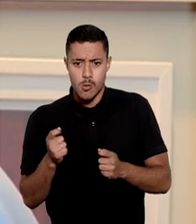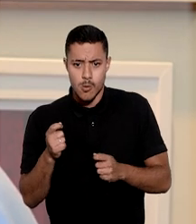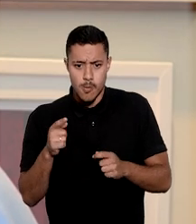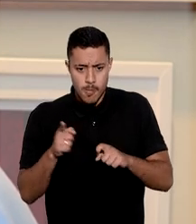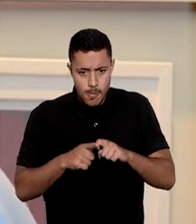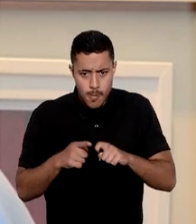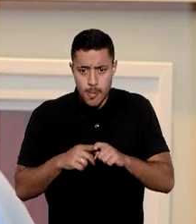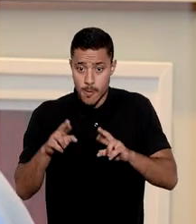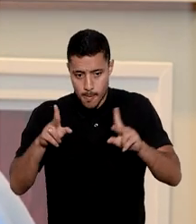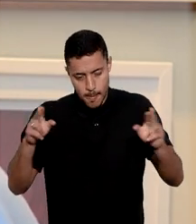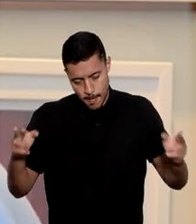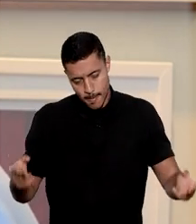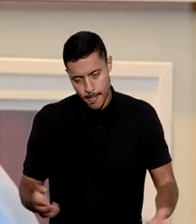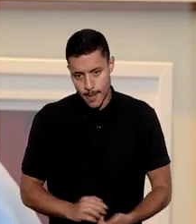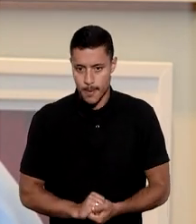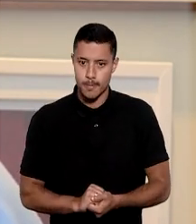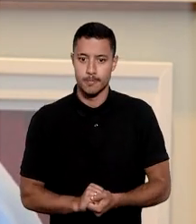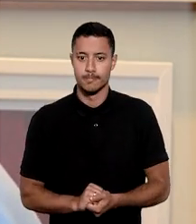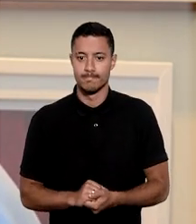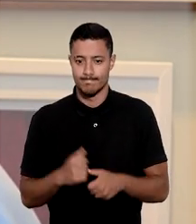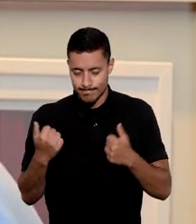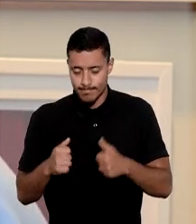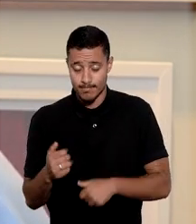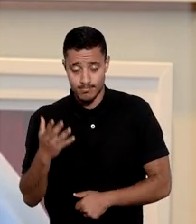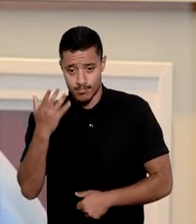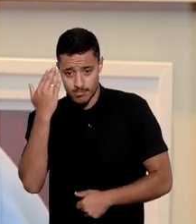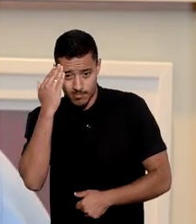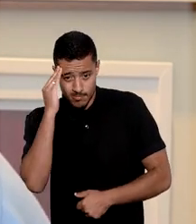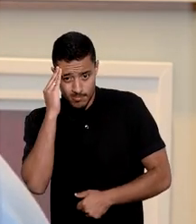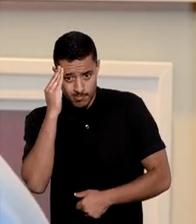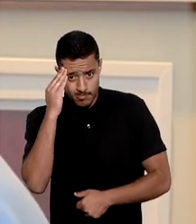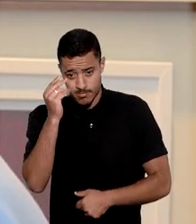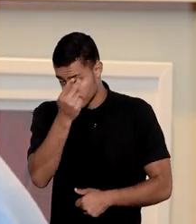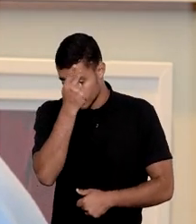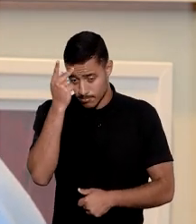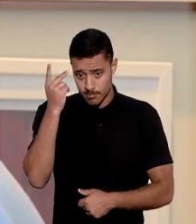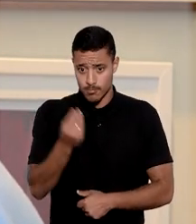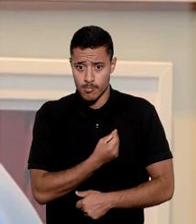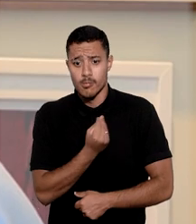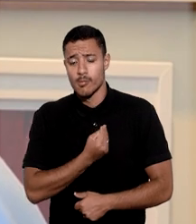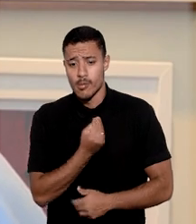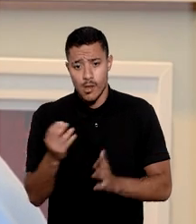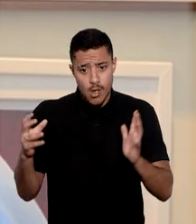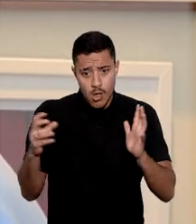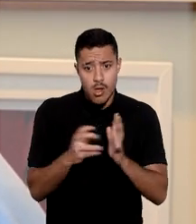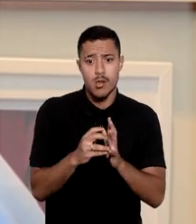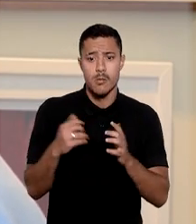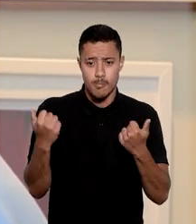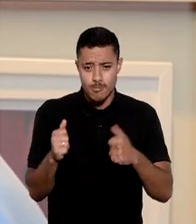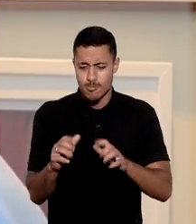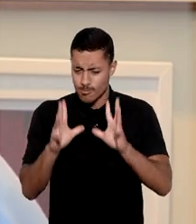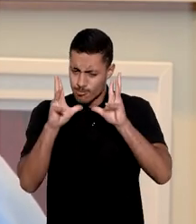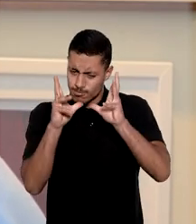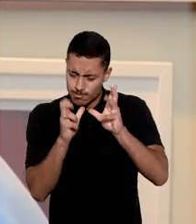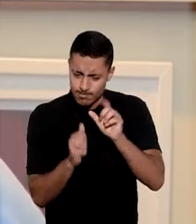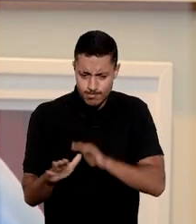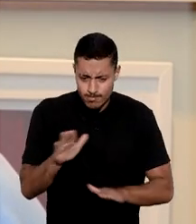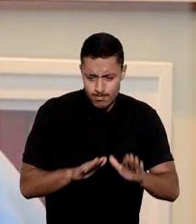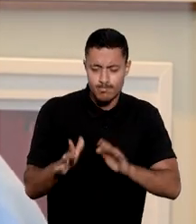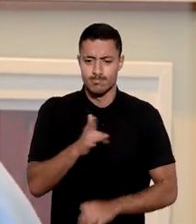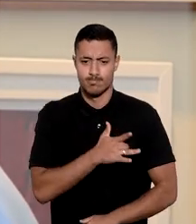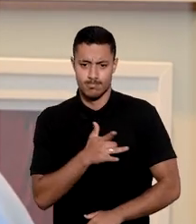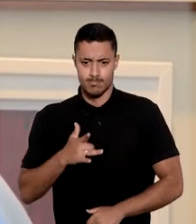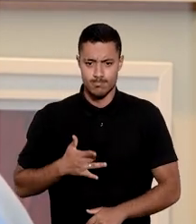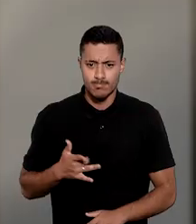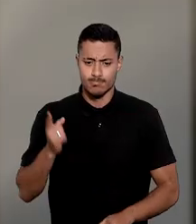completamente diferentes. Mas temos que considerar que pessoas vivendo com HIV têm que ter todos os cuidados de saúde,